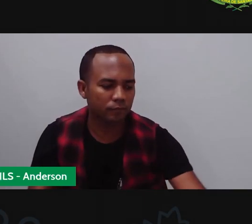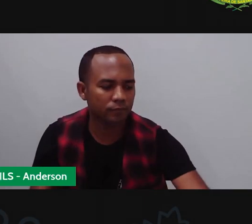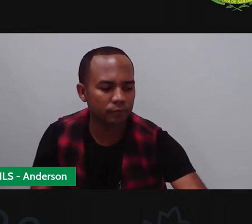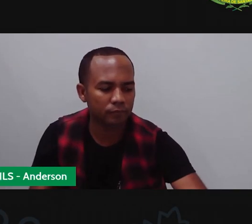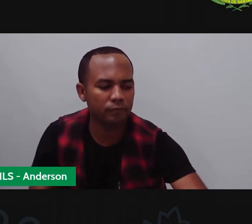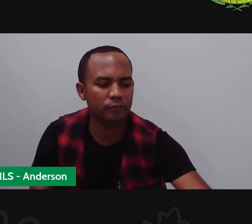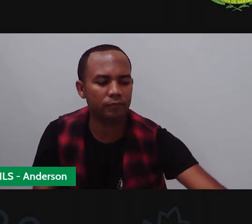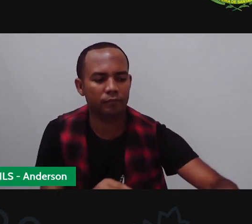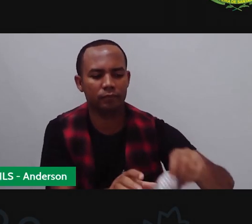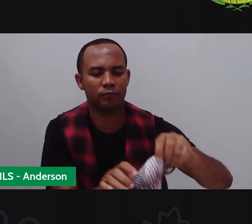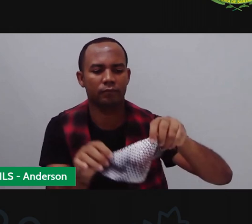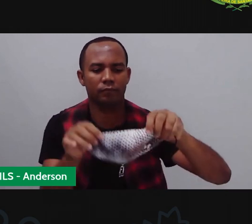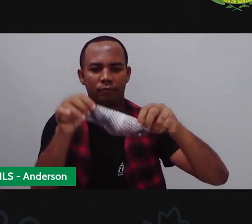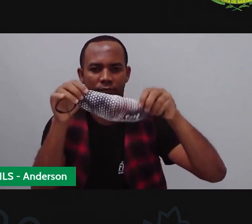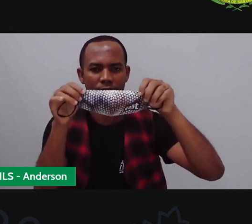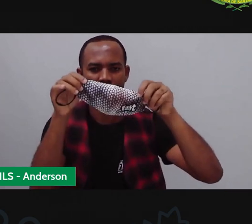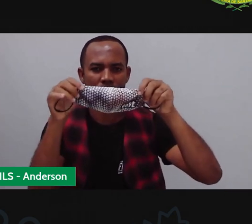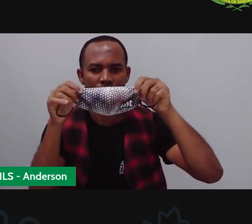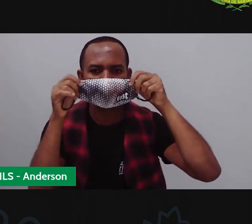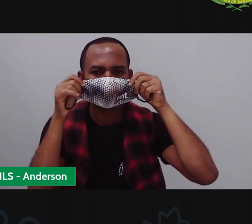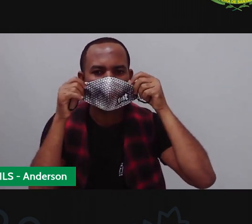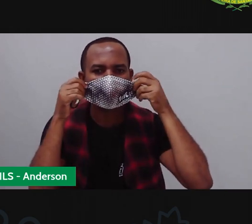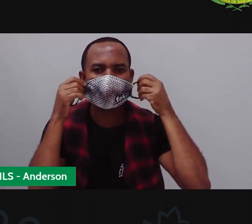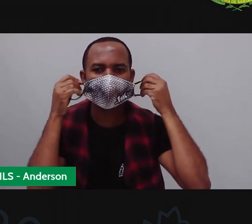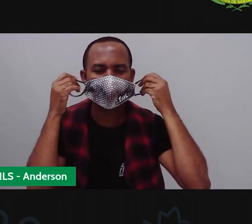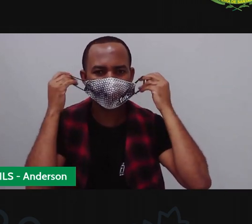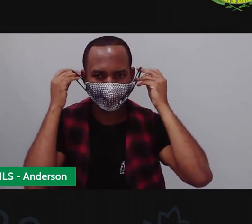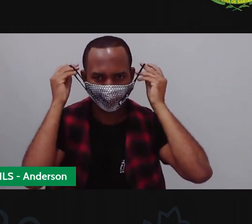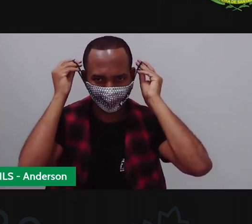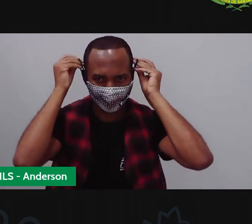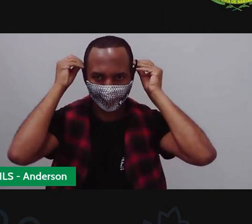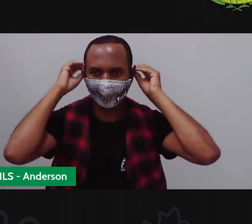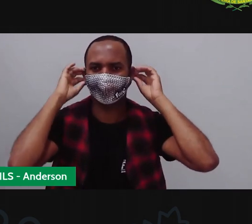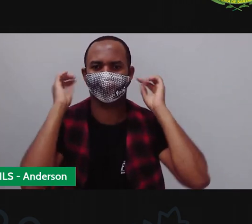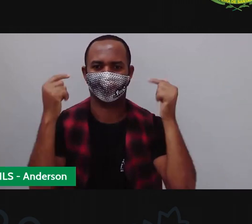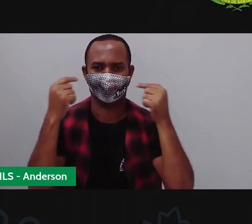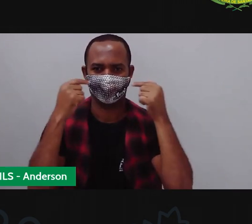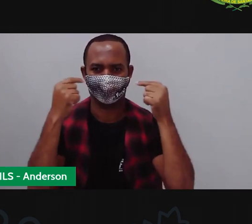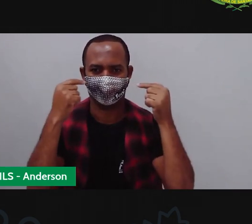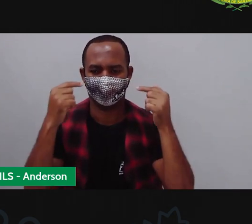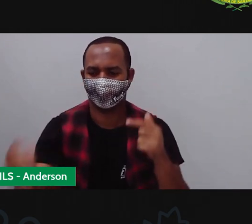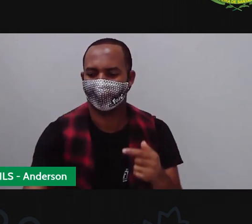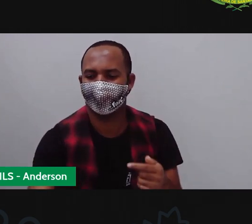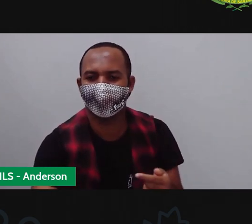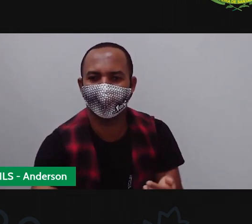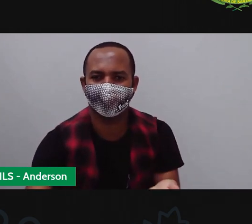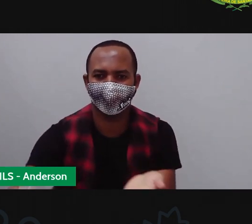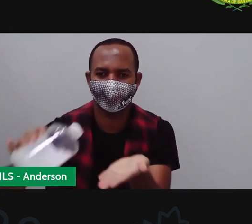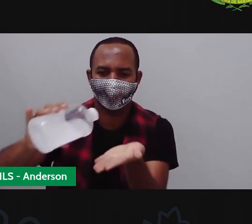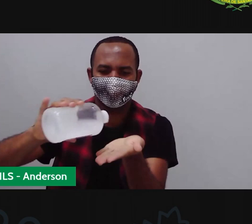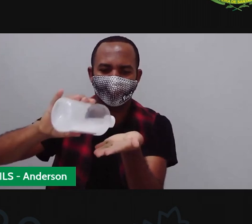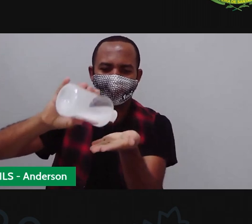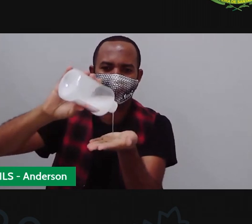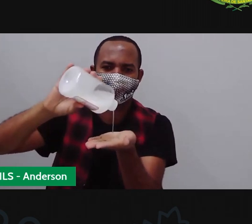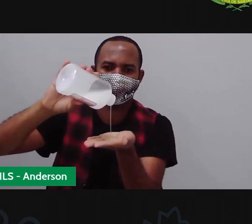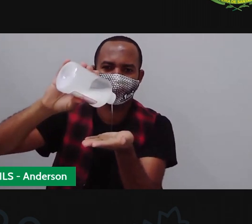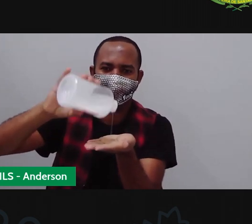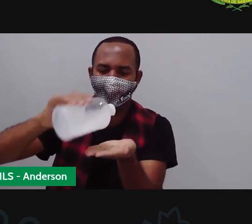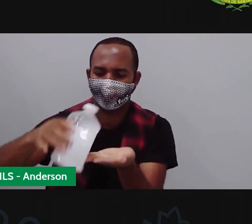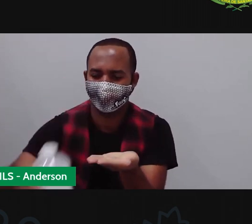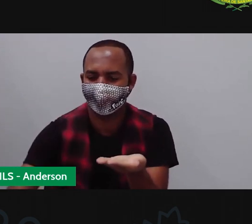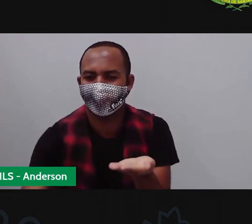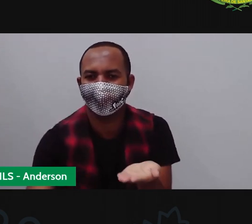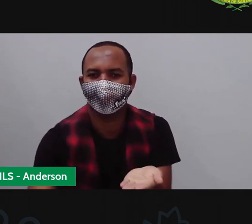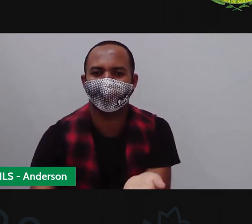uma mão. lavem as mãos, usem álcool em gel, tá? Usem máscara, pratiquem o isolamento social, distanciamento